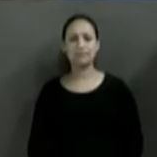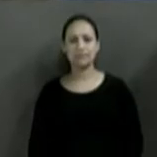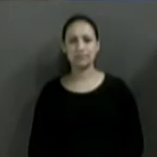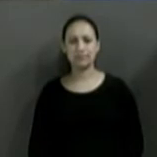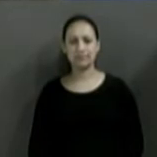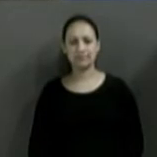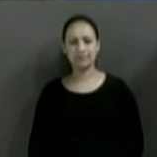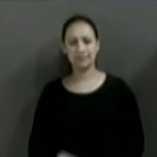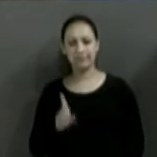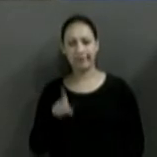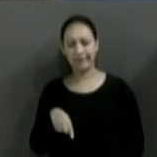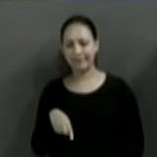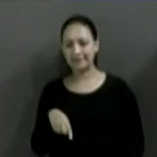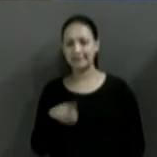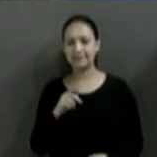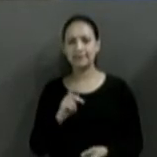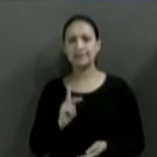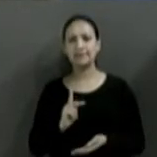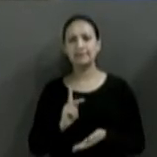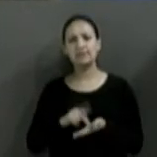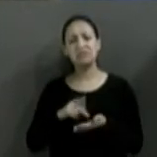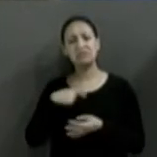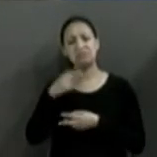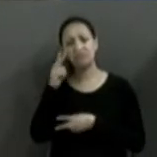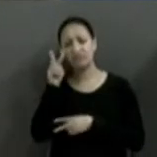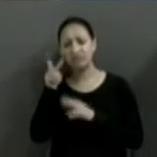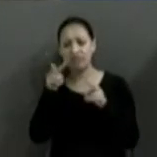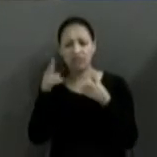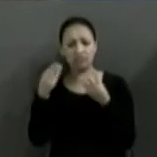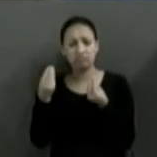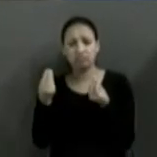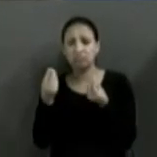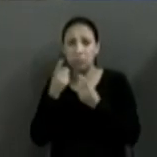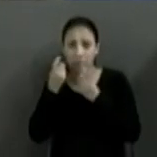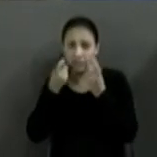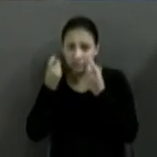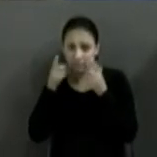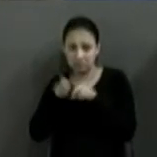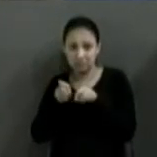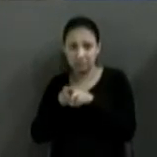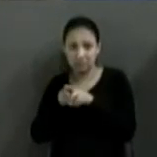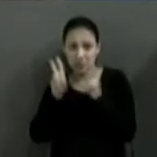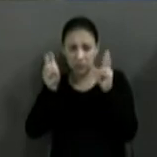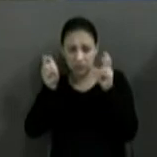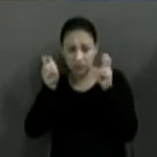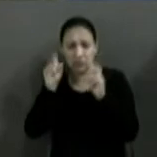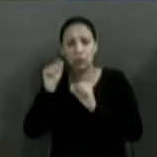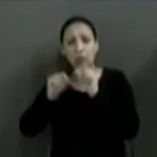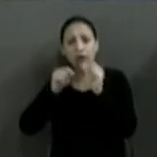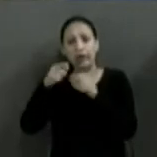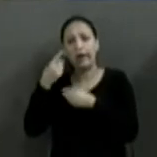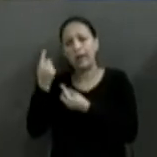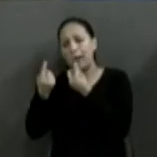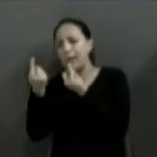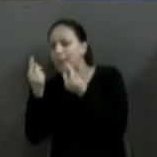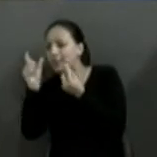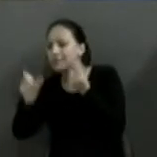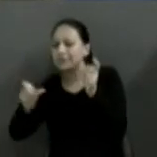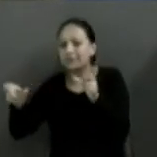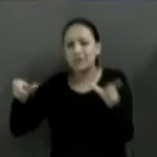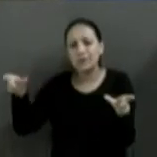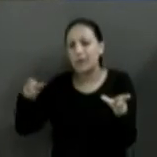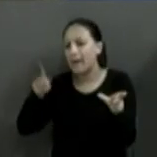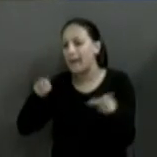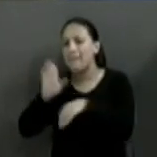É, Marcos, na verdade, eu vejo também com preocupação essa questão de que, vamos dizer, algumas pessoas parecem que são